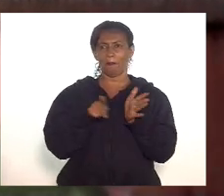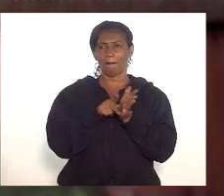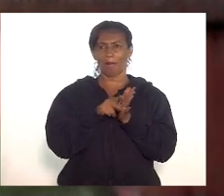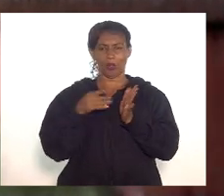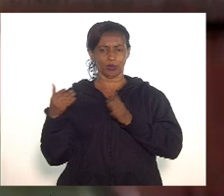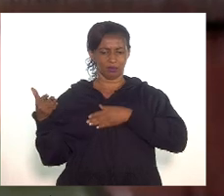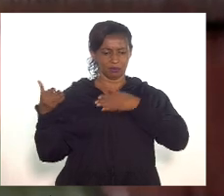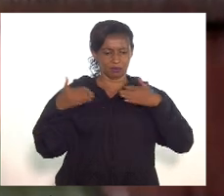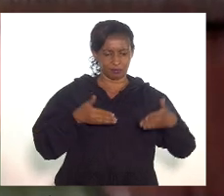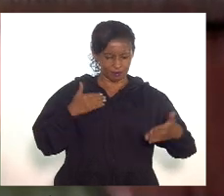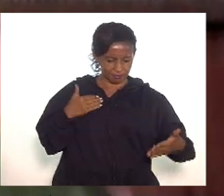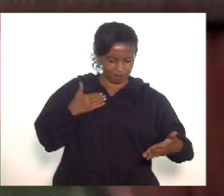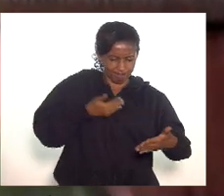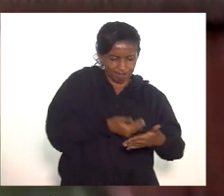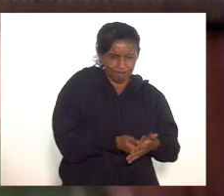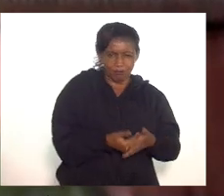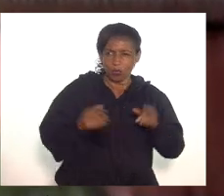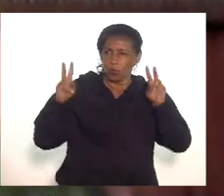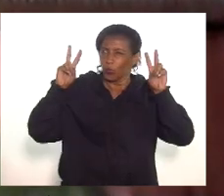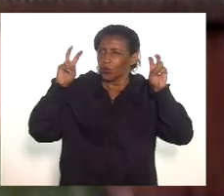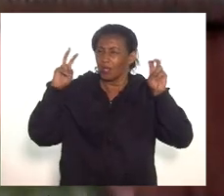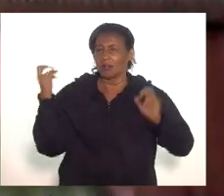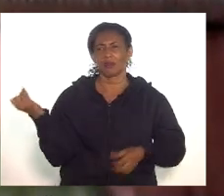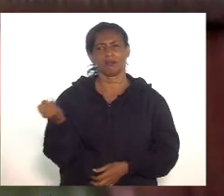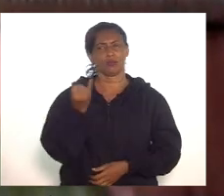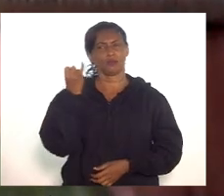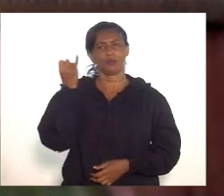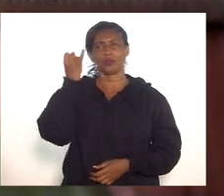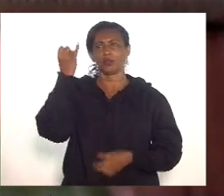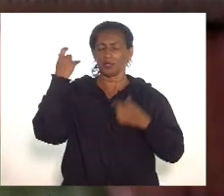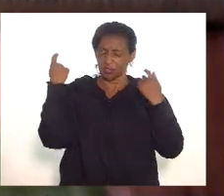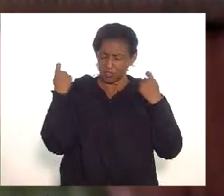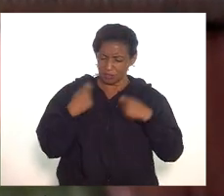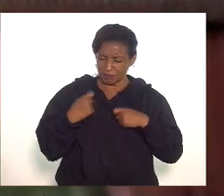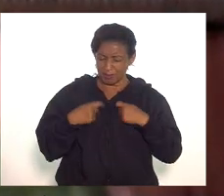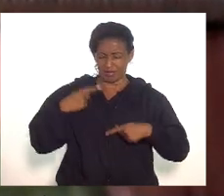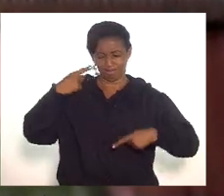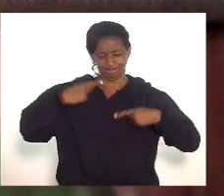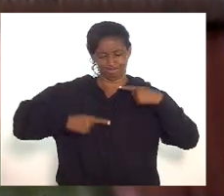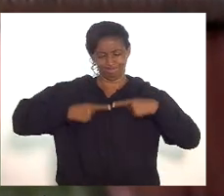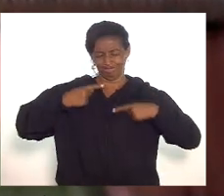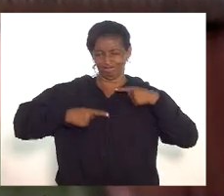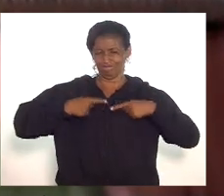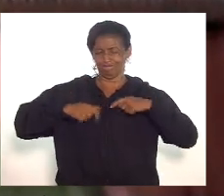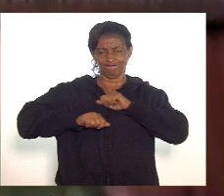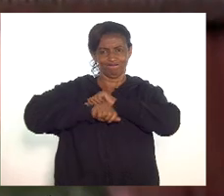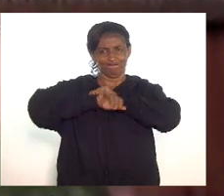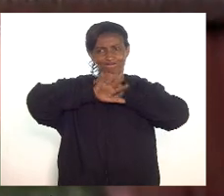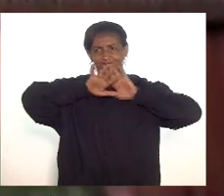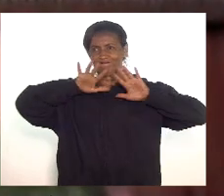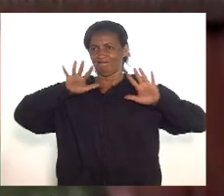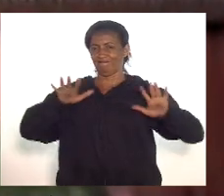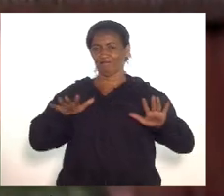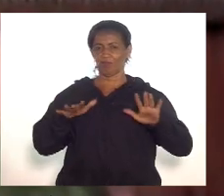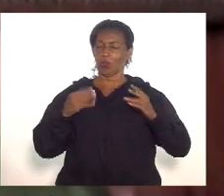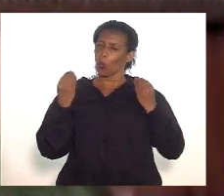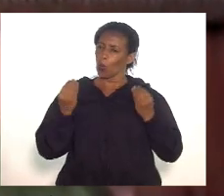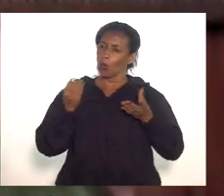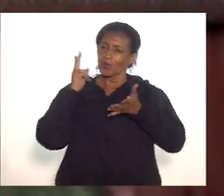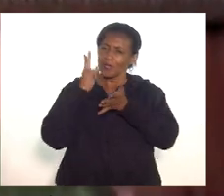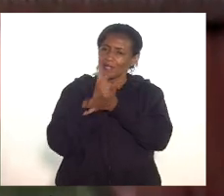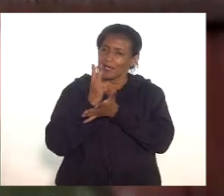forma, com um tema tão importante, que precisa de um debate mais amplo, como sempre fazemos aqui na Casa.